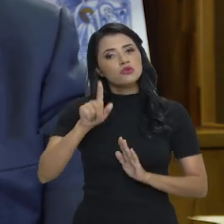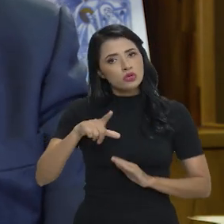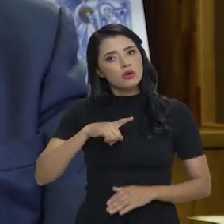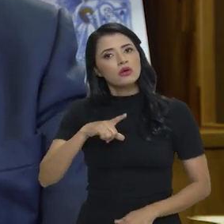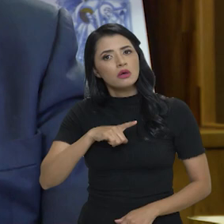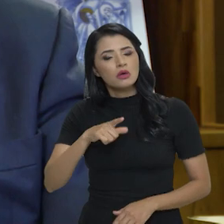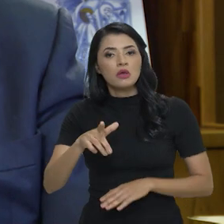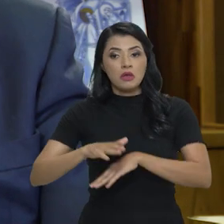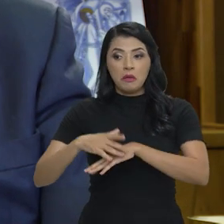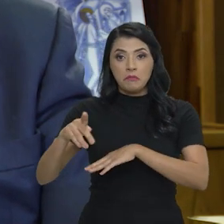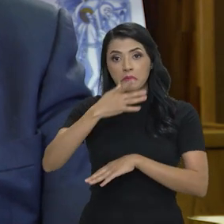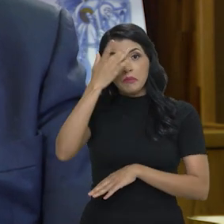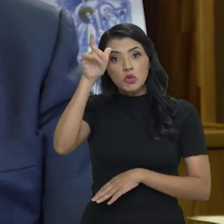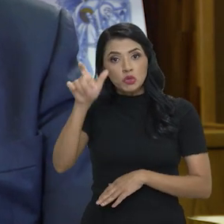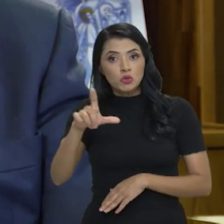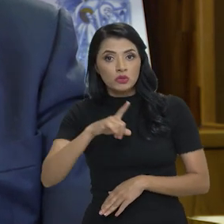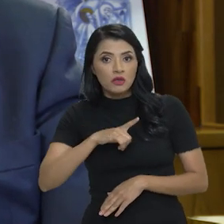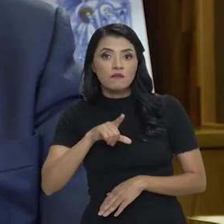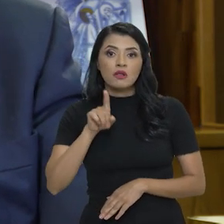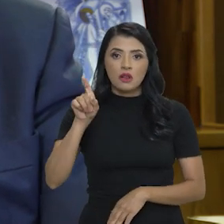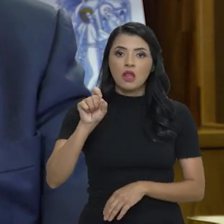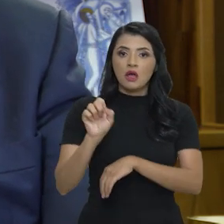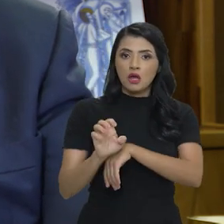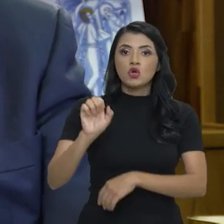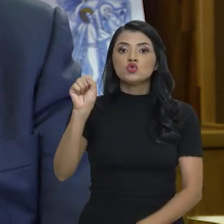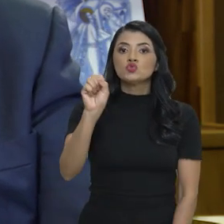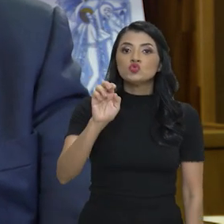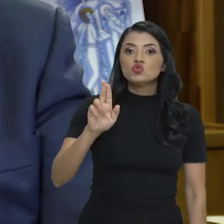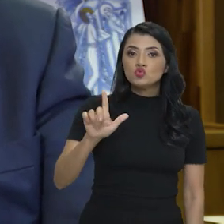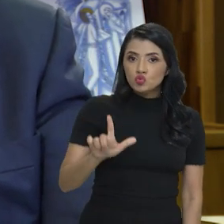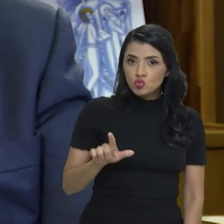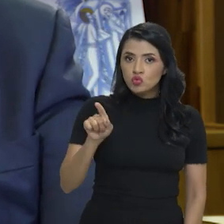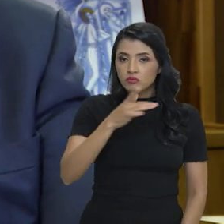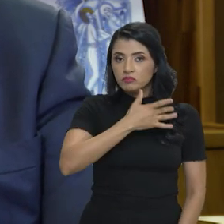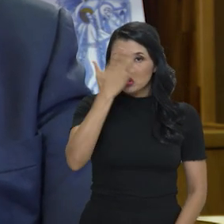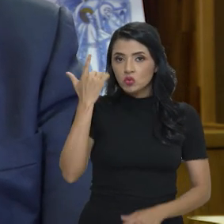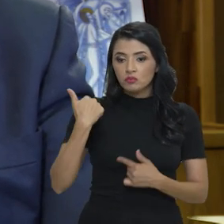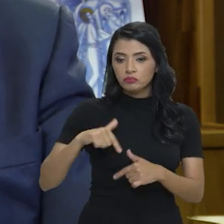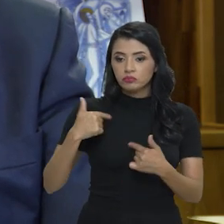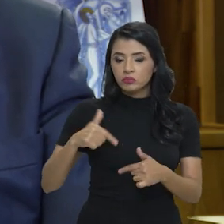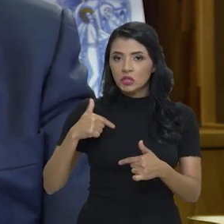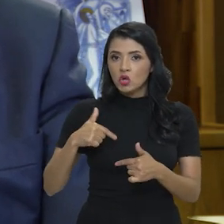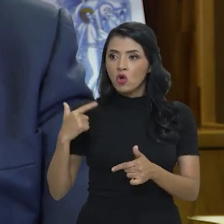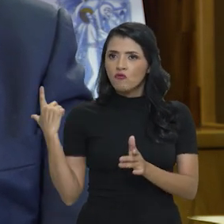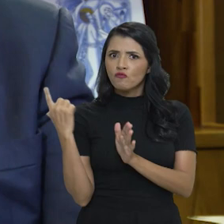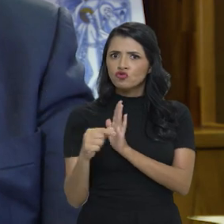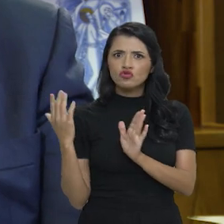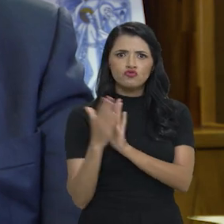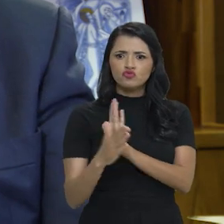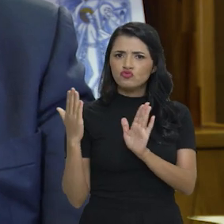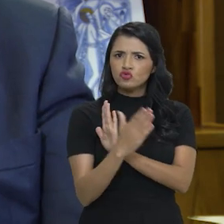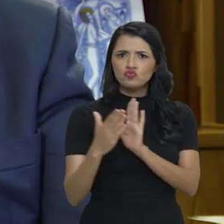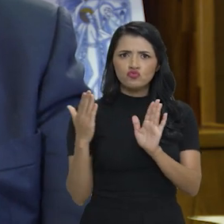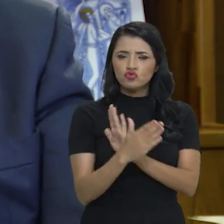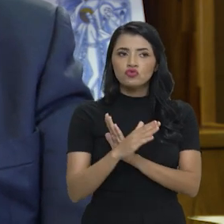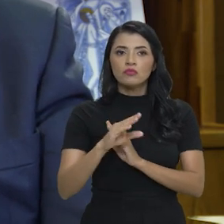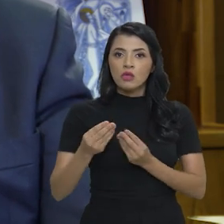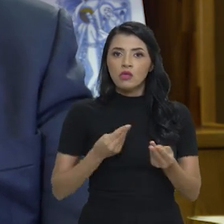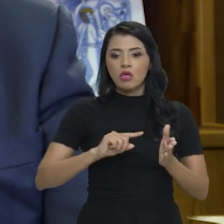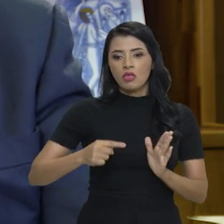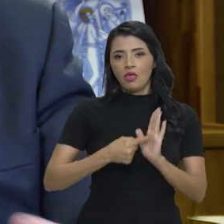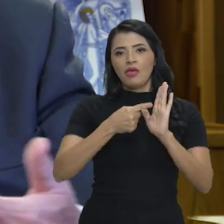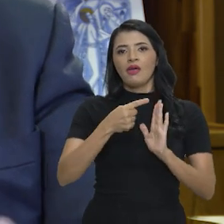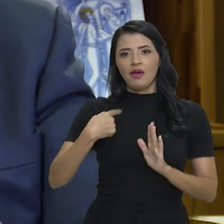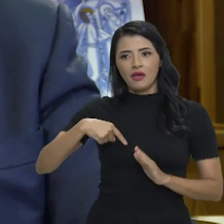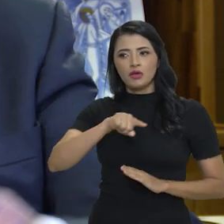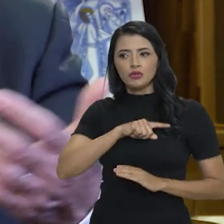denúncias, partindo das próprias pessoas. O caso lá do Sul, por exemplo, trabalhadores que fugiram e levaram